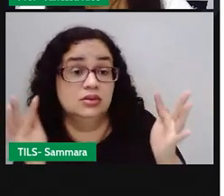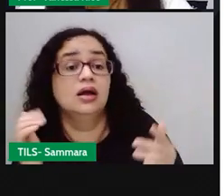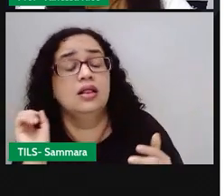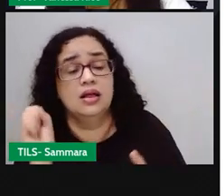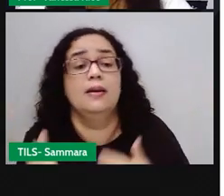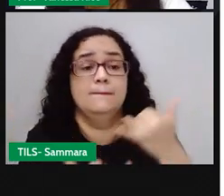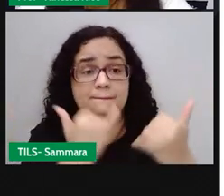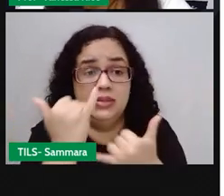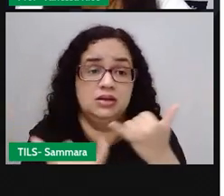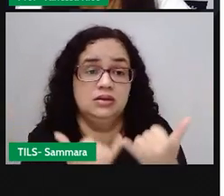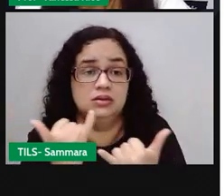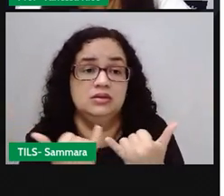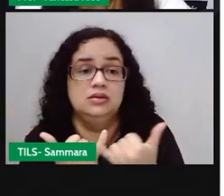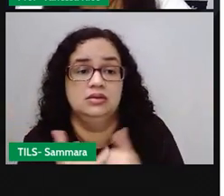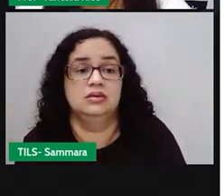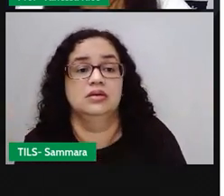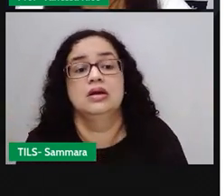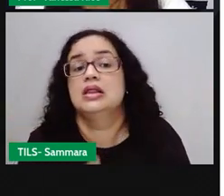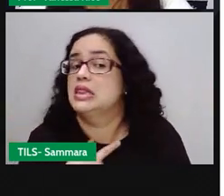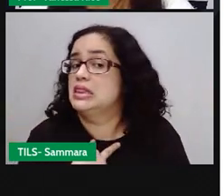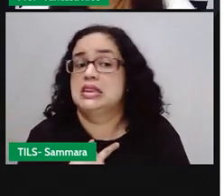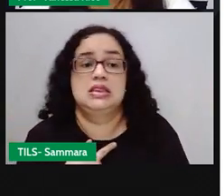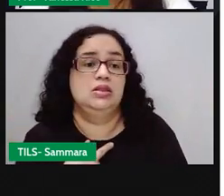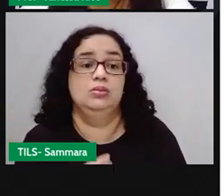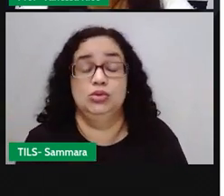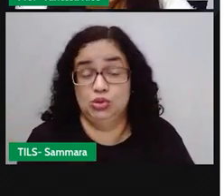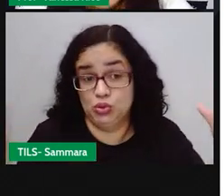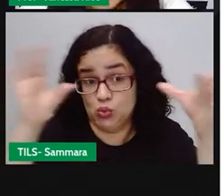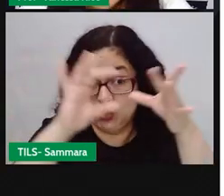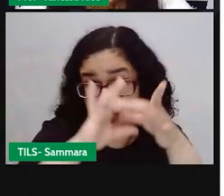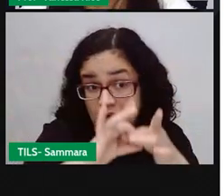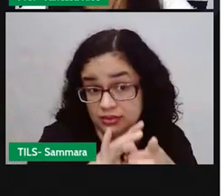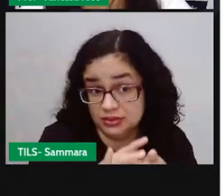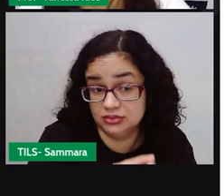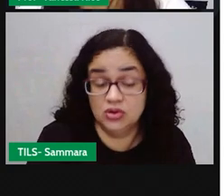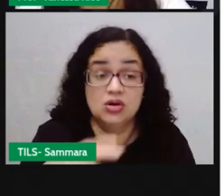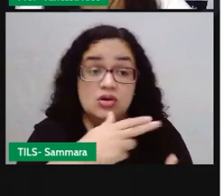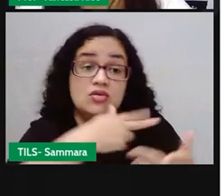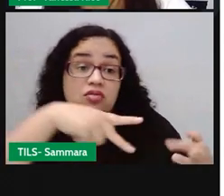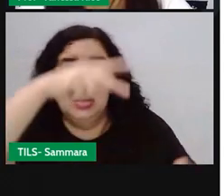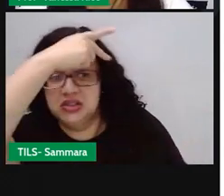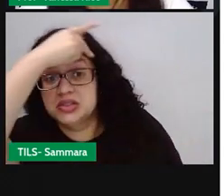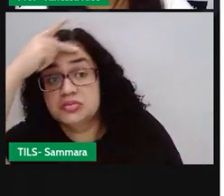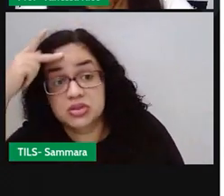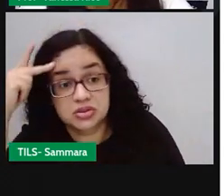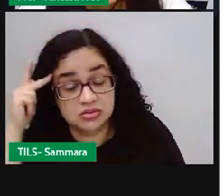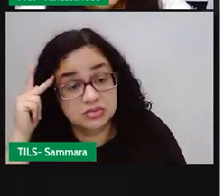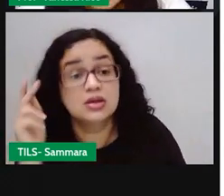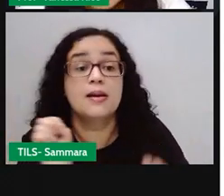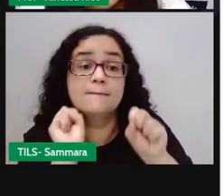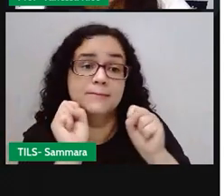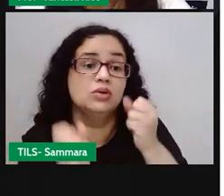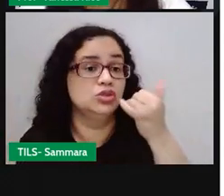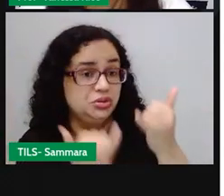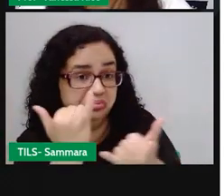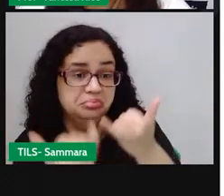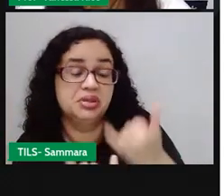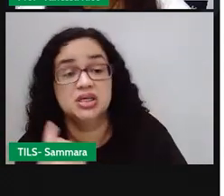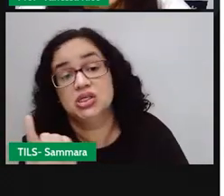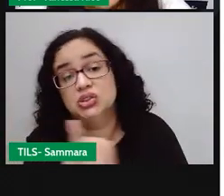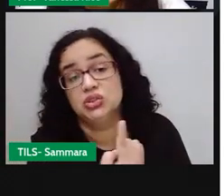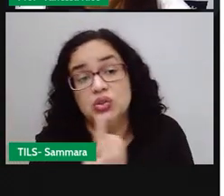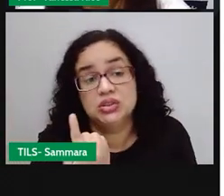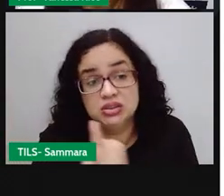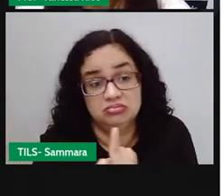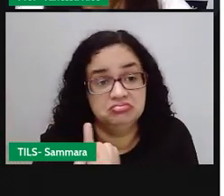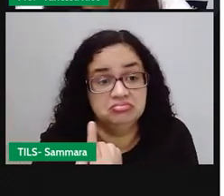brincar agora, nesse momento em que a gente não pode ter contato, né? Com muita gente. Então, você pode brincar até sozinho, no quintal